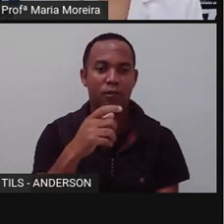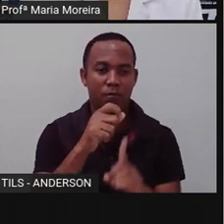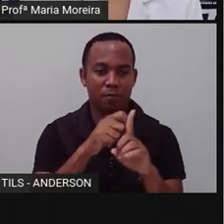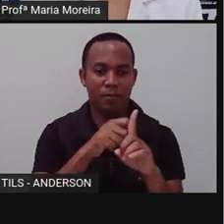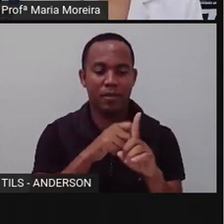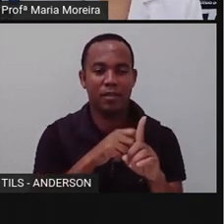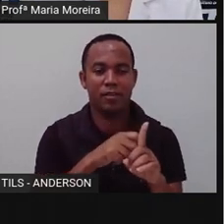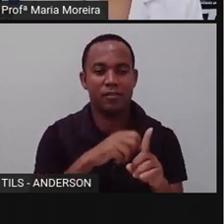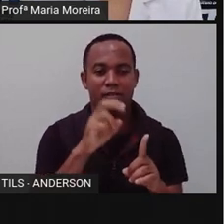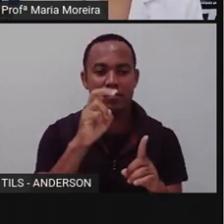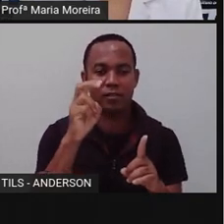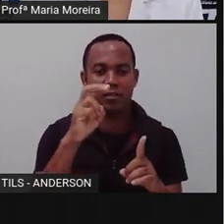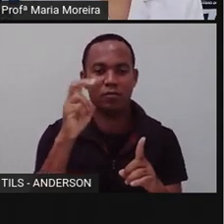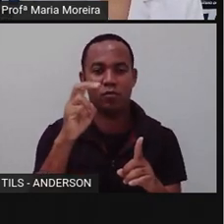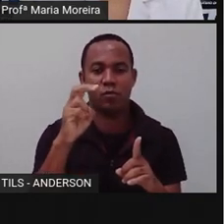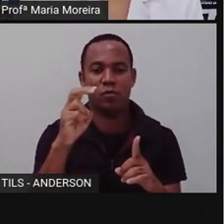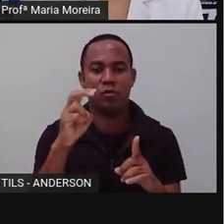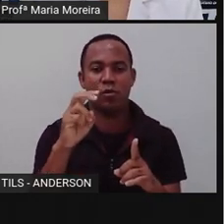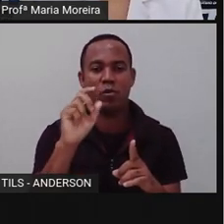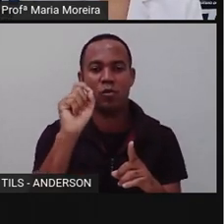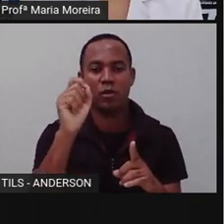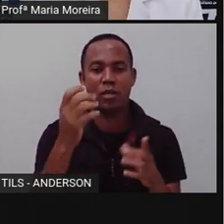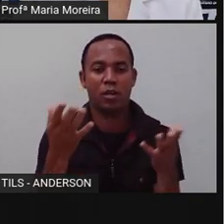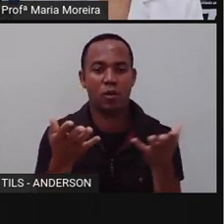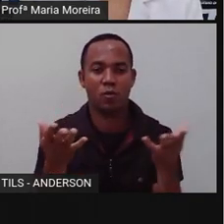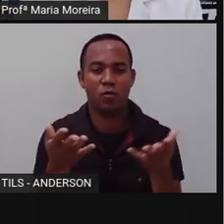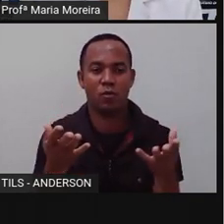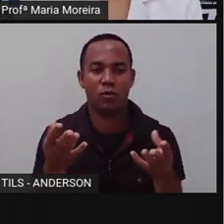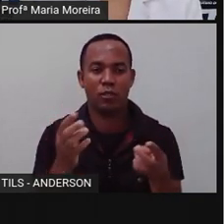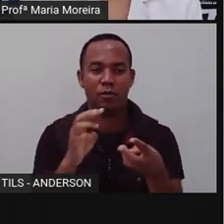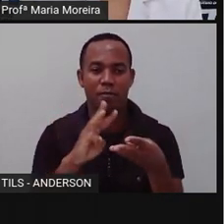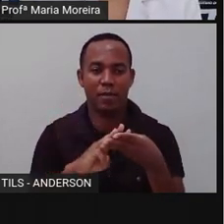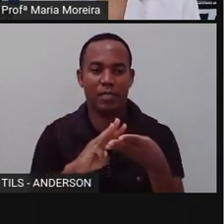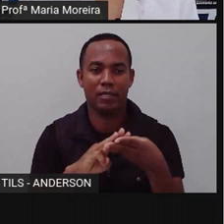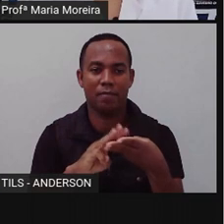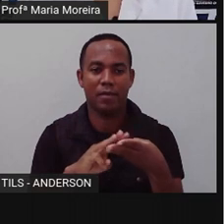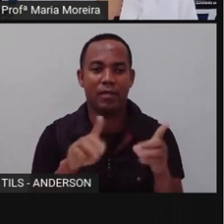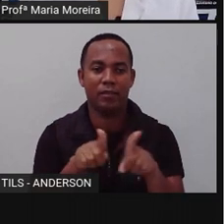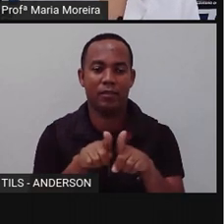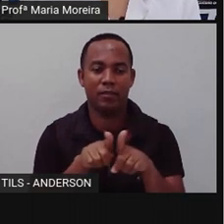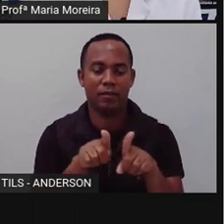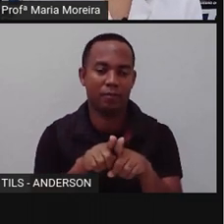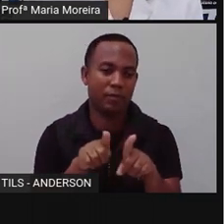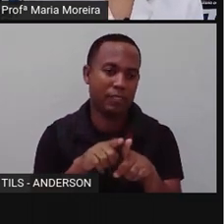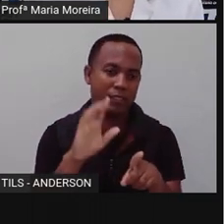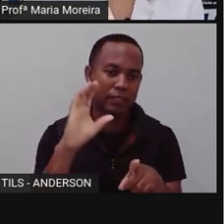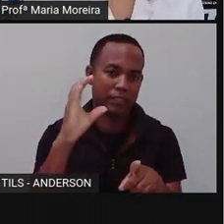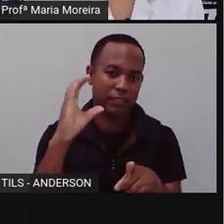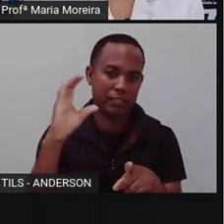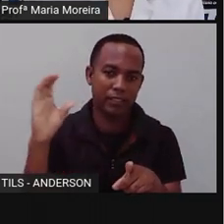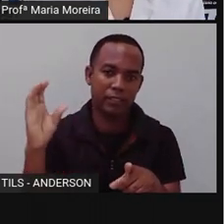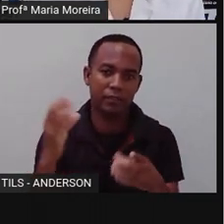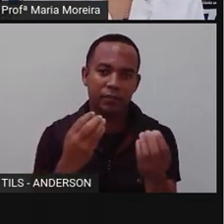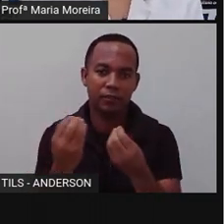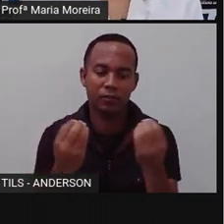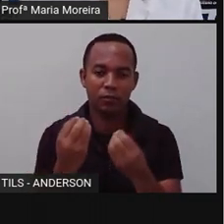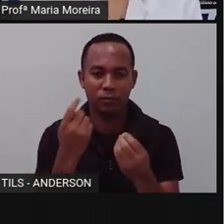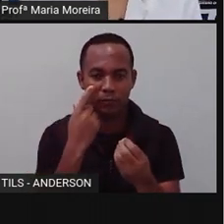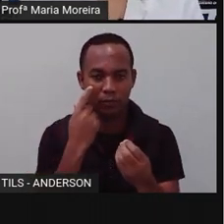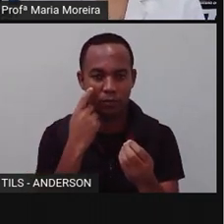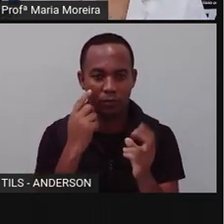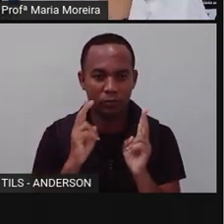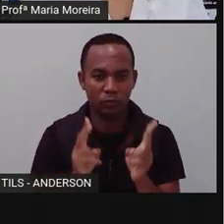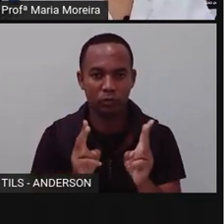conhecimento interdisciplinar o quê? Matemática e ciências da natureza. Vamos